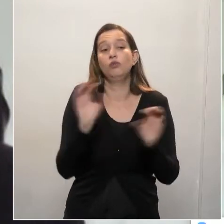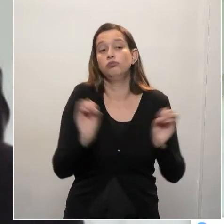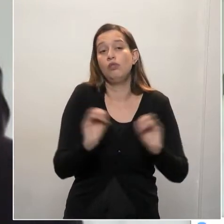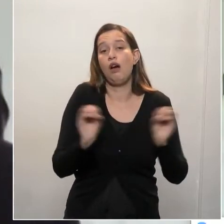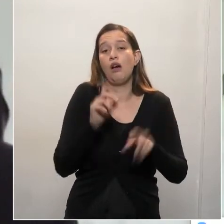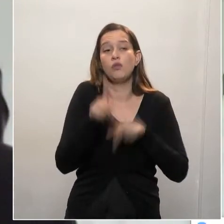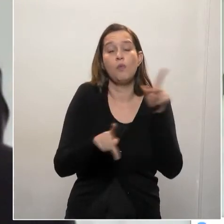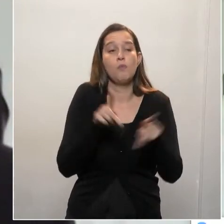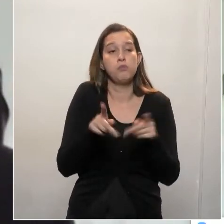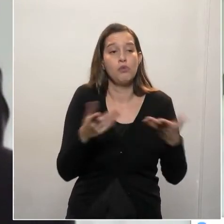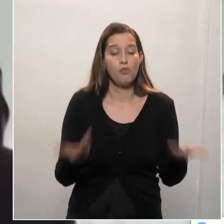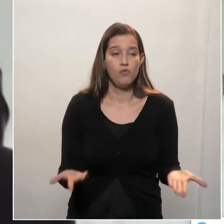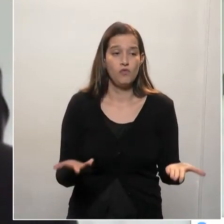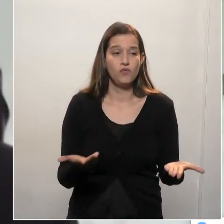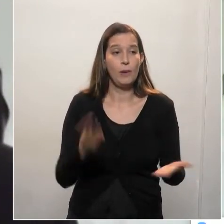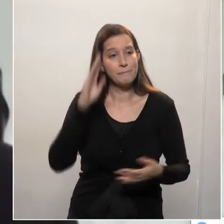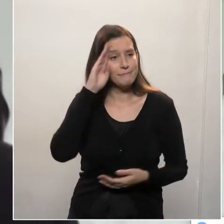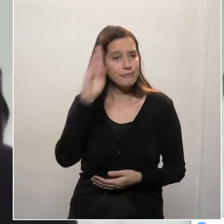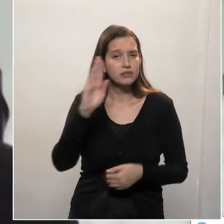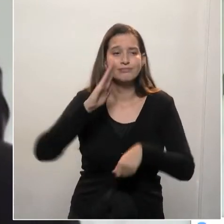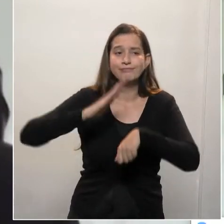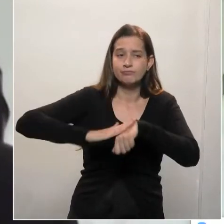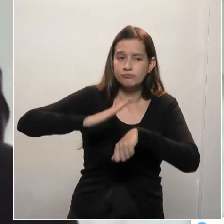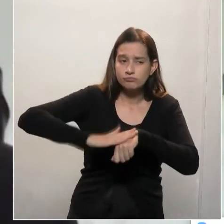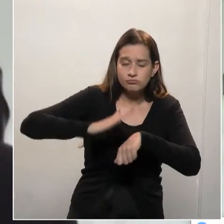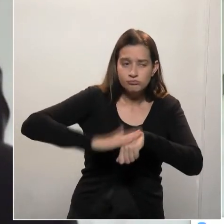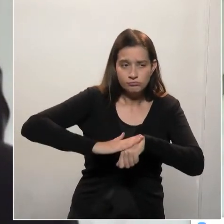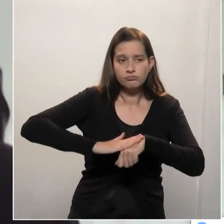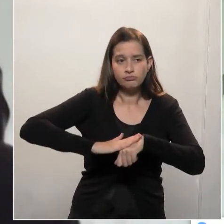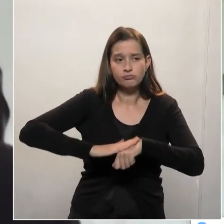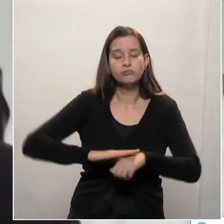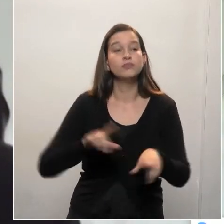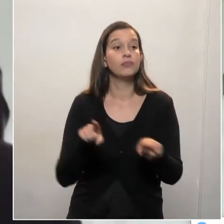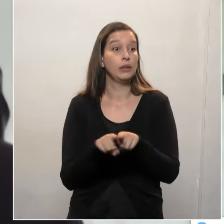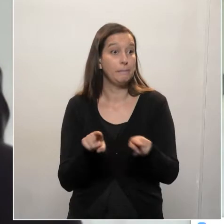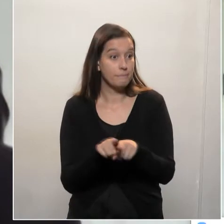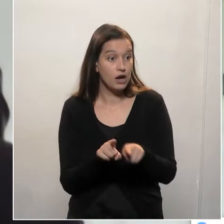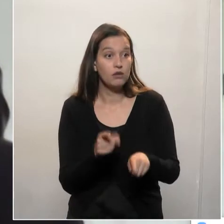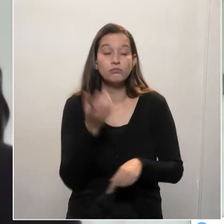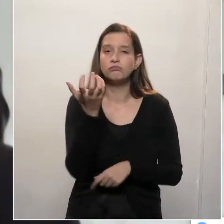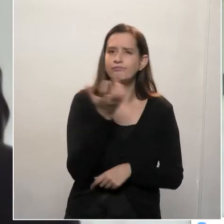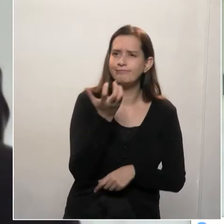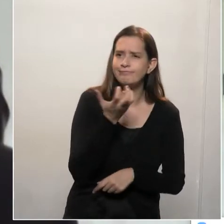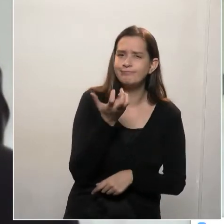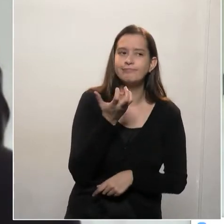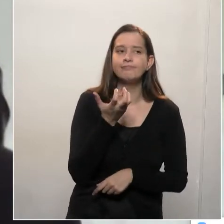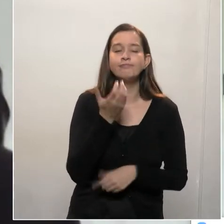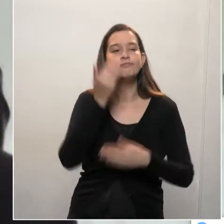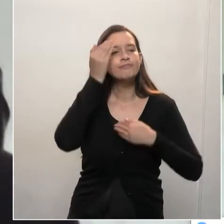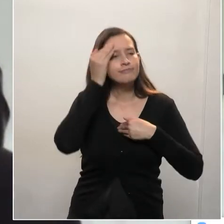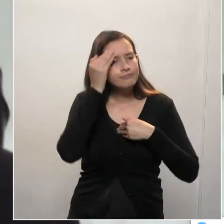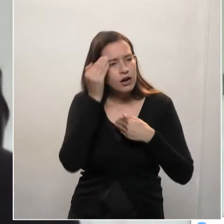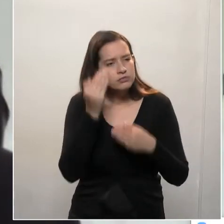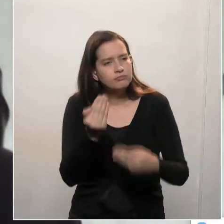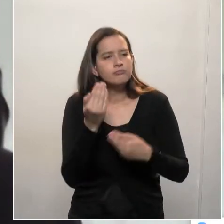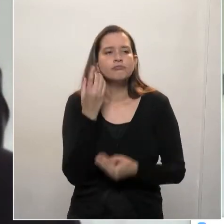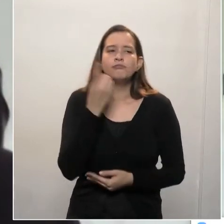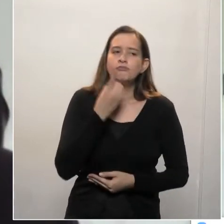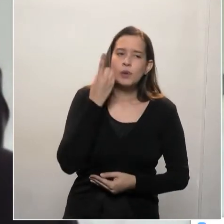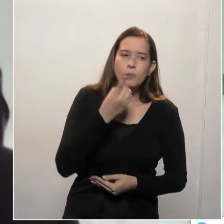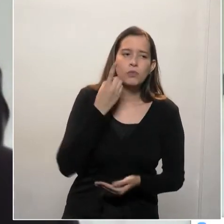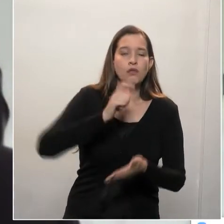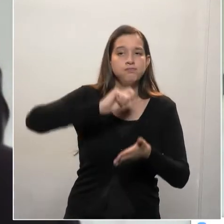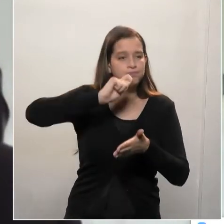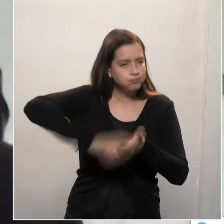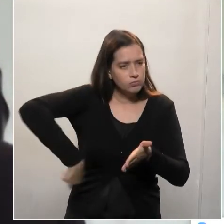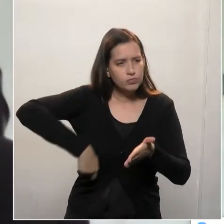principalmente neste momento. também quero aqui agradecer os deputados que assinaram o requerimento